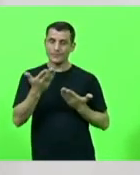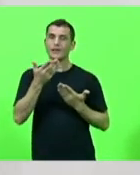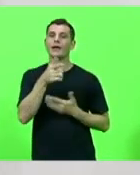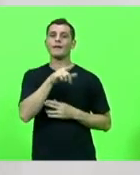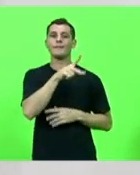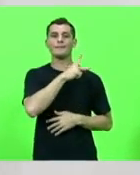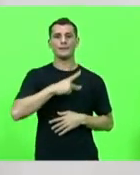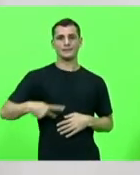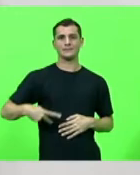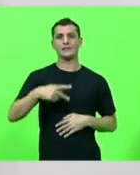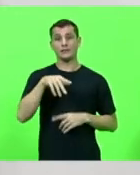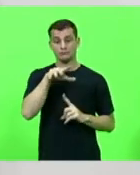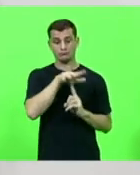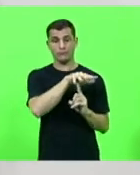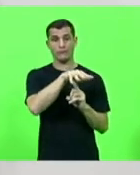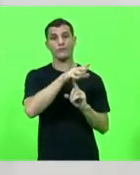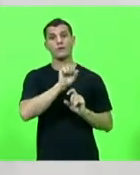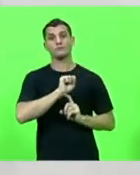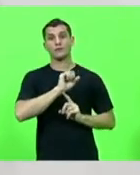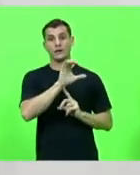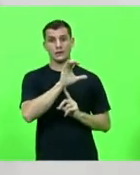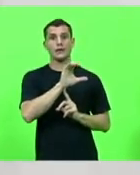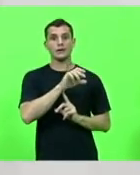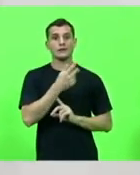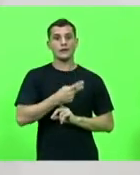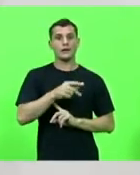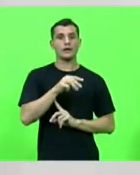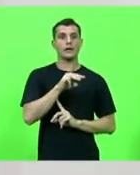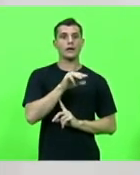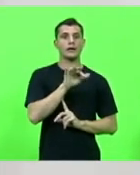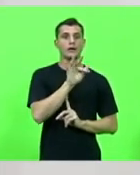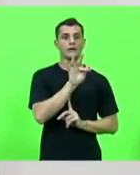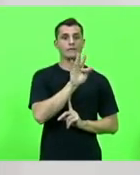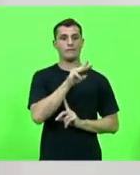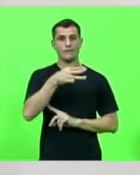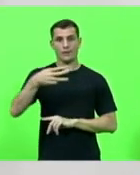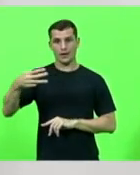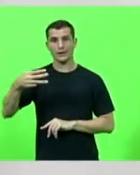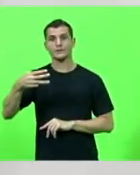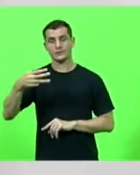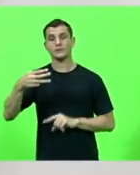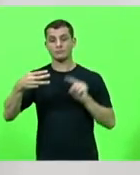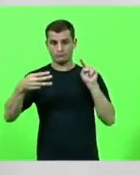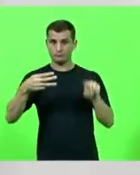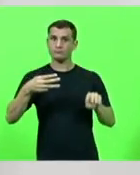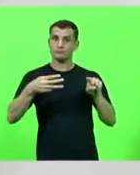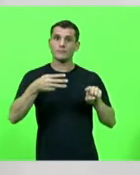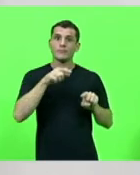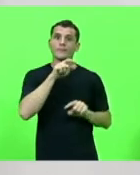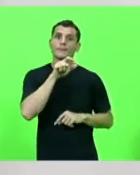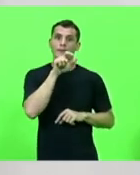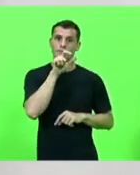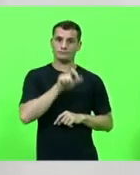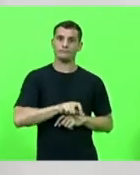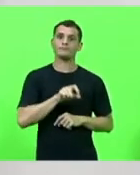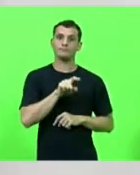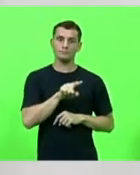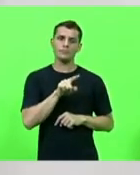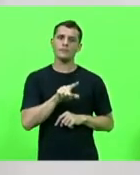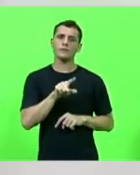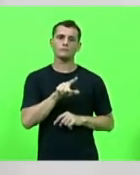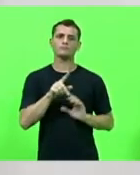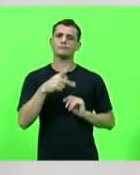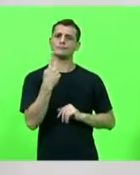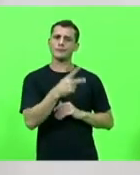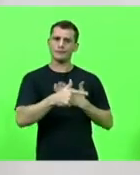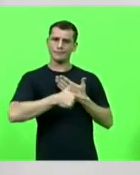indústria de Santa Catarina Fiesc o senhor Mário César de Aguiar e o senhor renomado com defesa cujo papel primordial é a